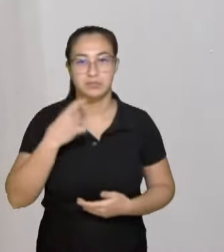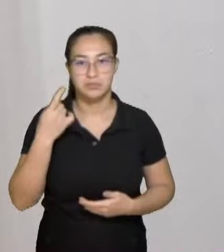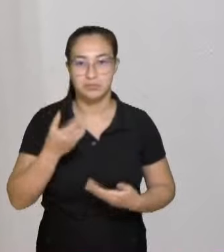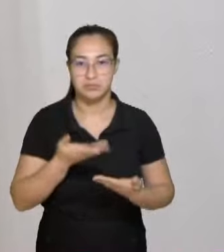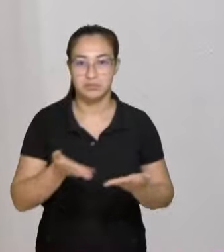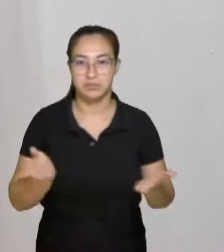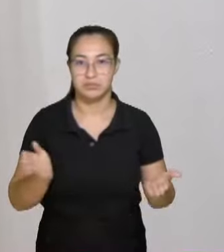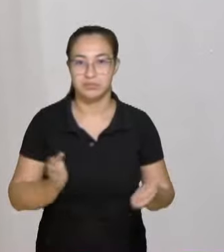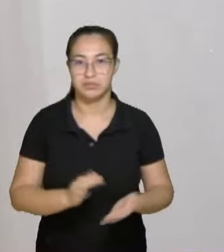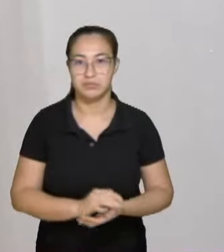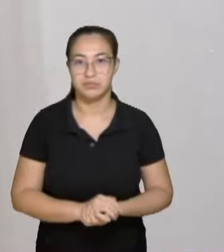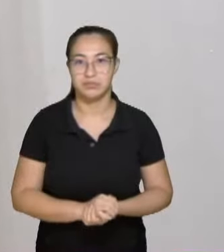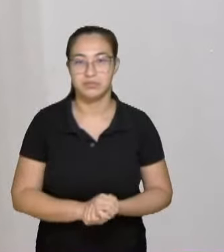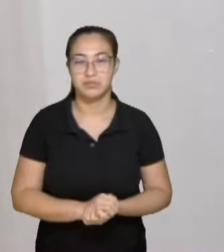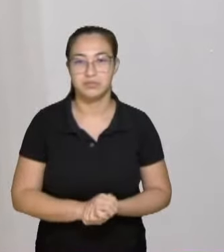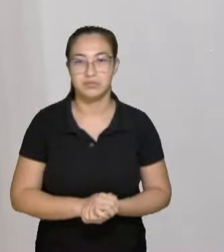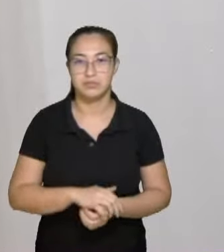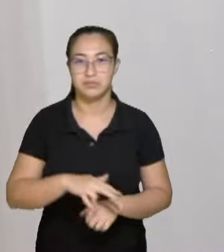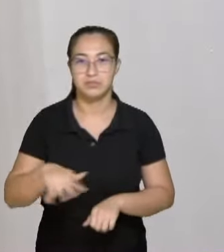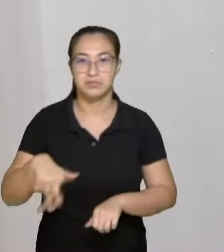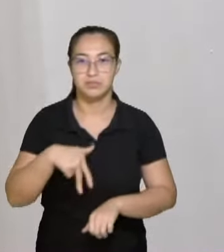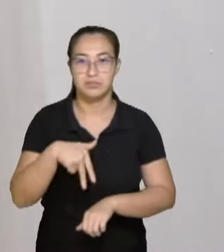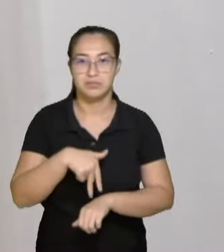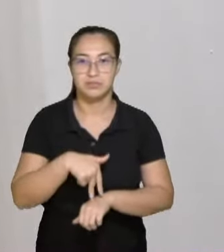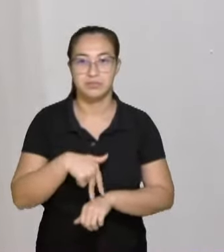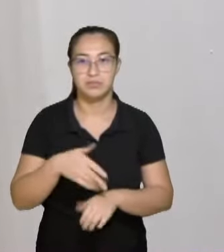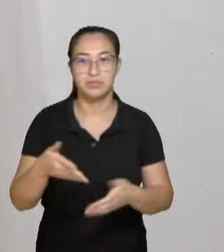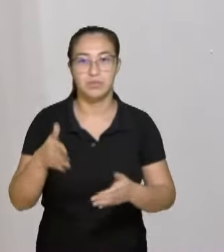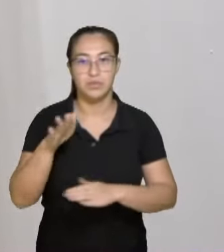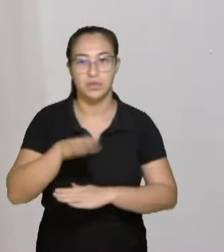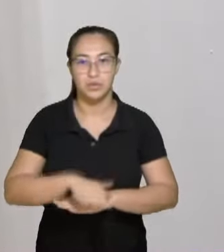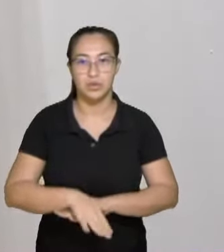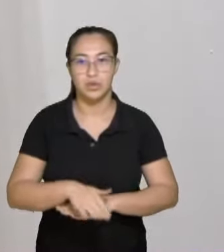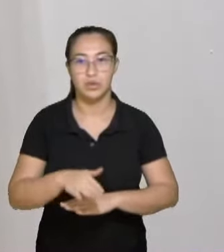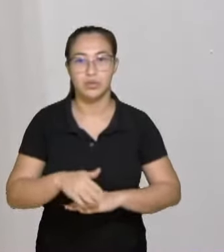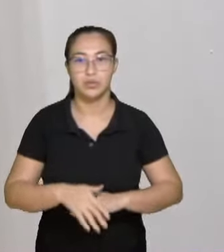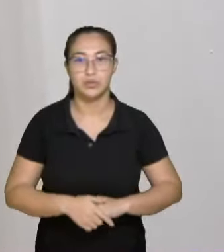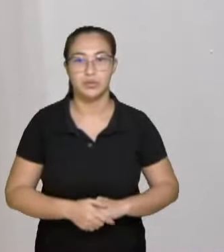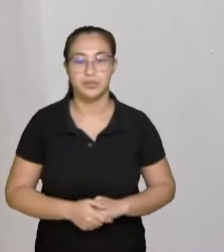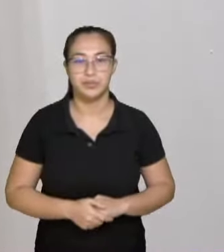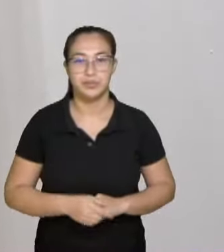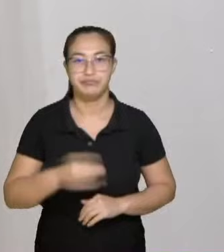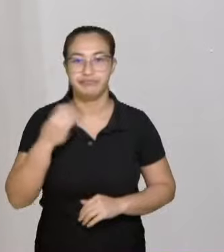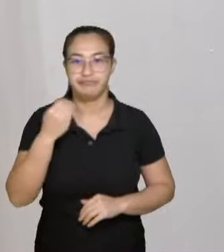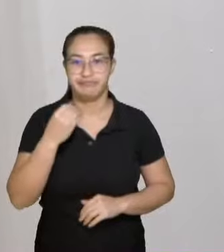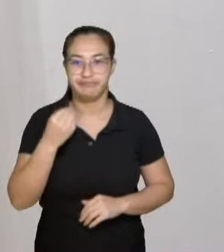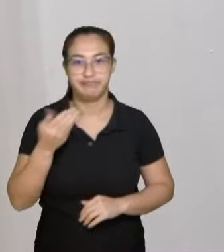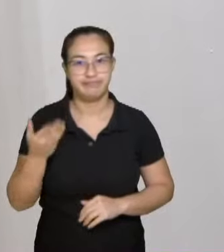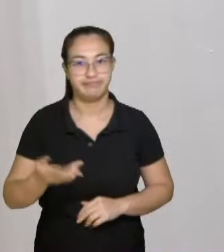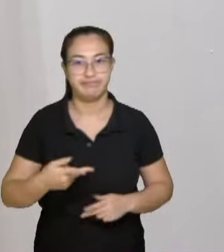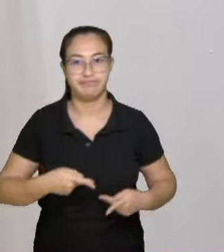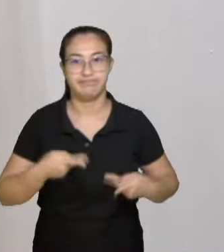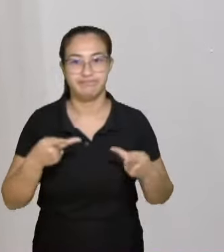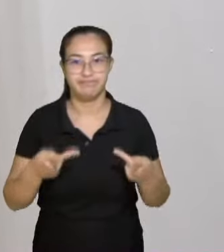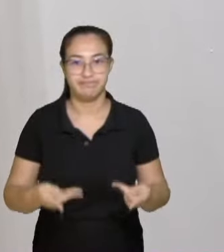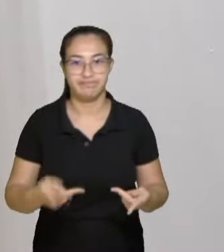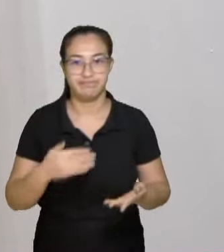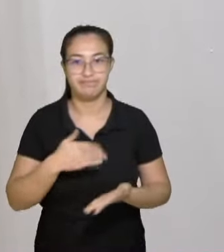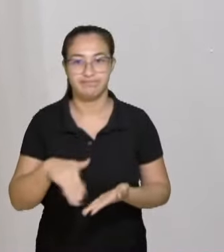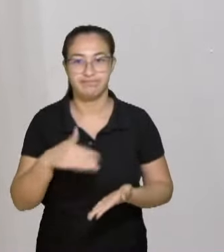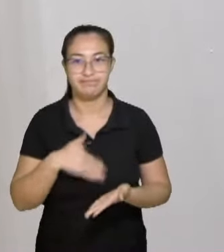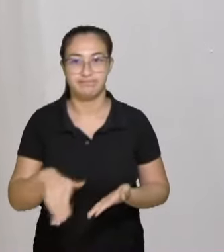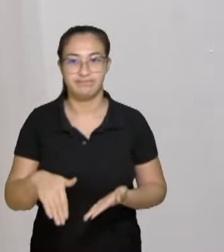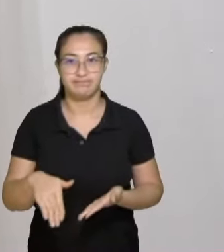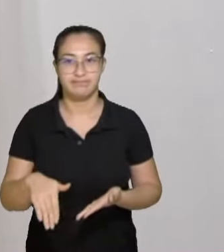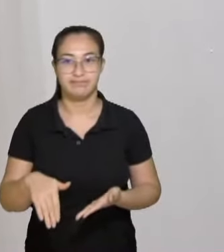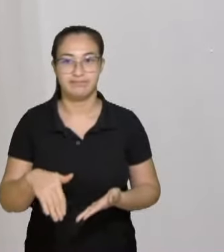Uso a tribuna na tarde de hoje, aproveitando a visita do nosso secretário de Saúde